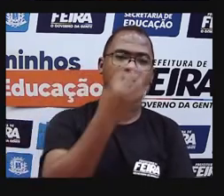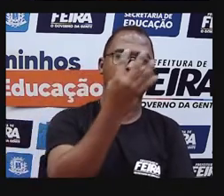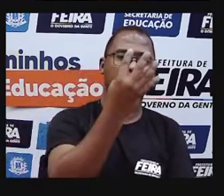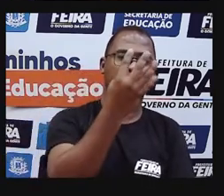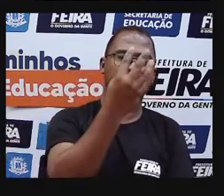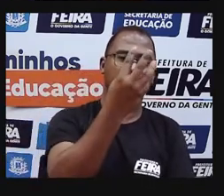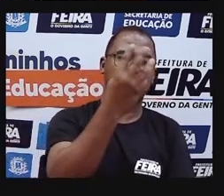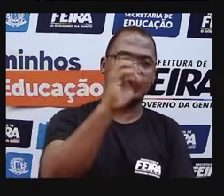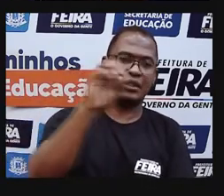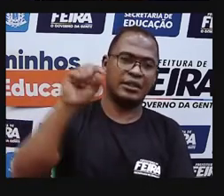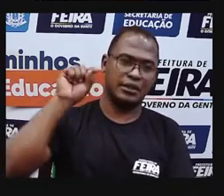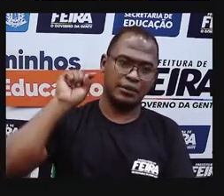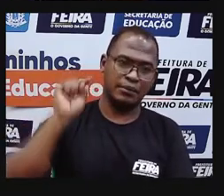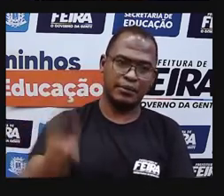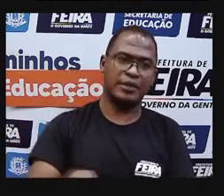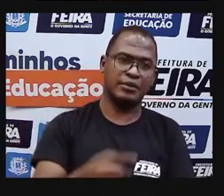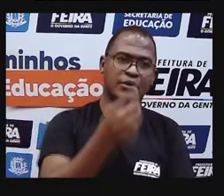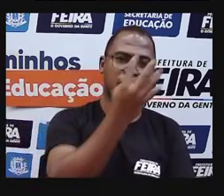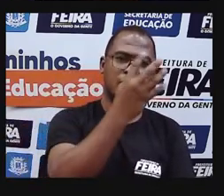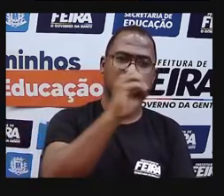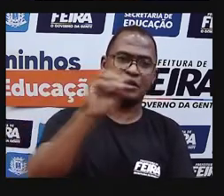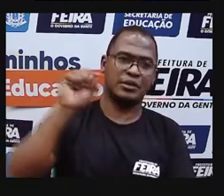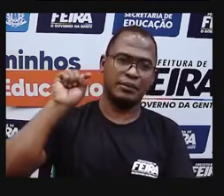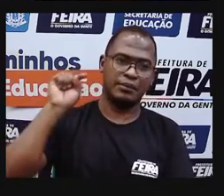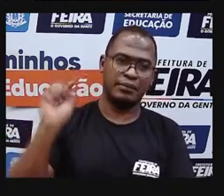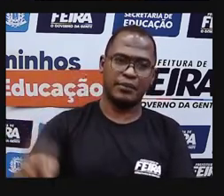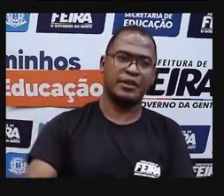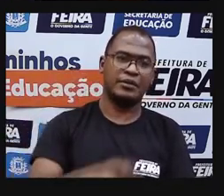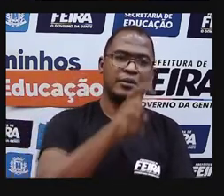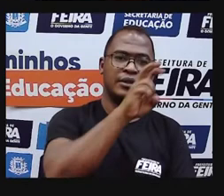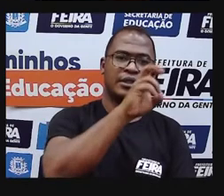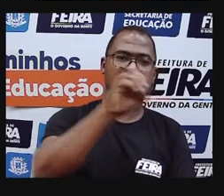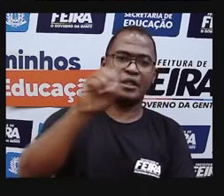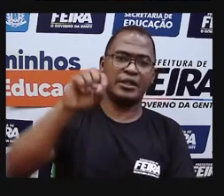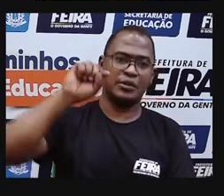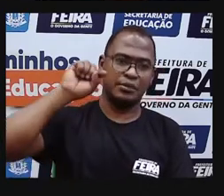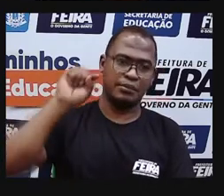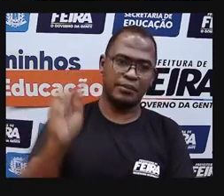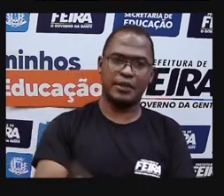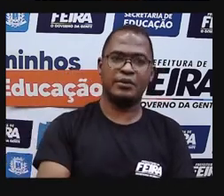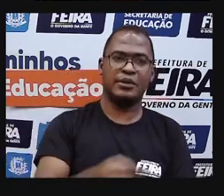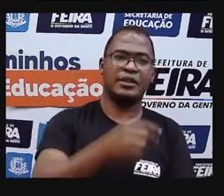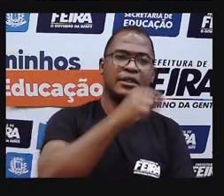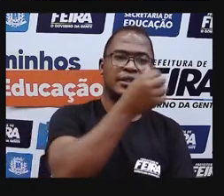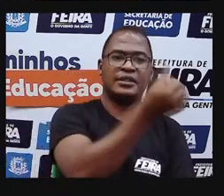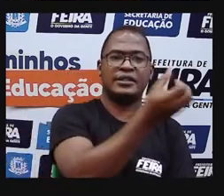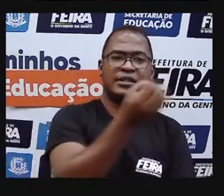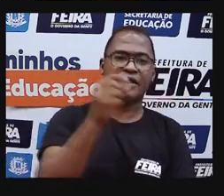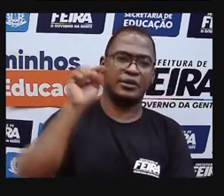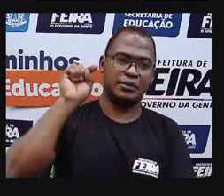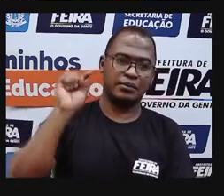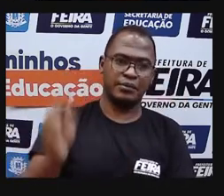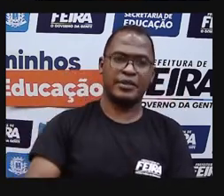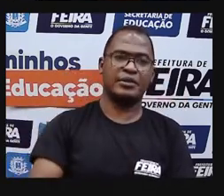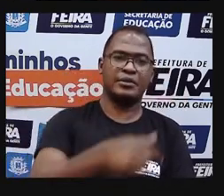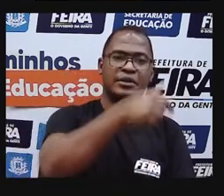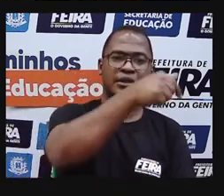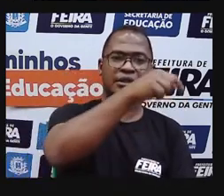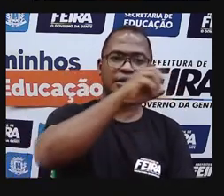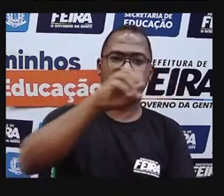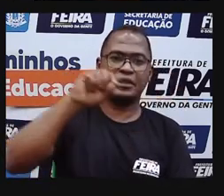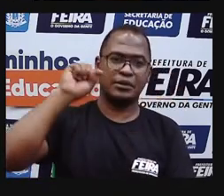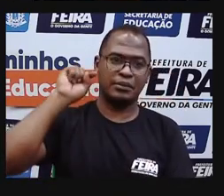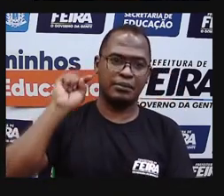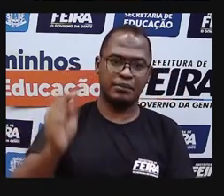mil, quinhentos mil, seiscentos mil, setecentos mil, oitocentos mil, novecentos mil.